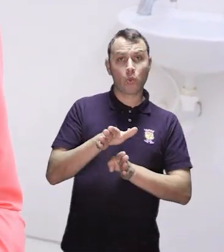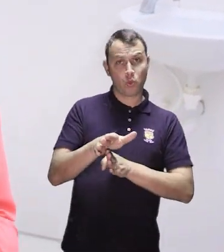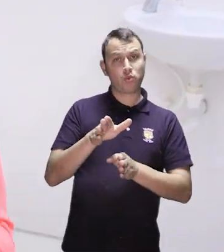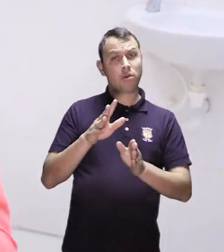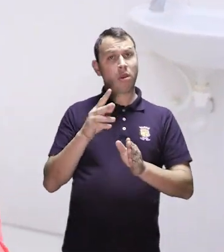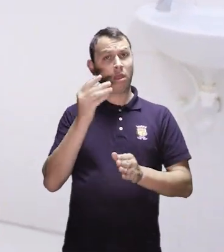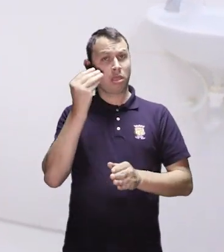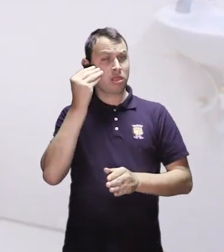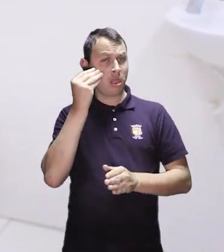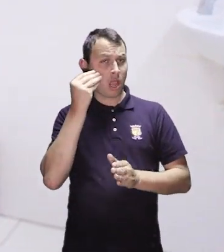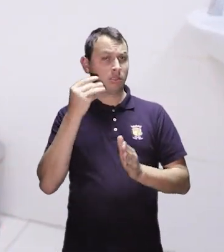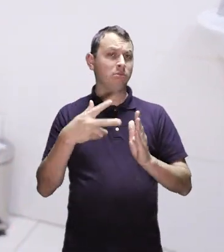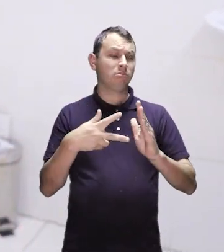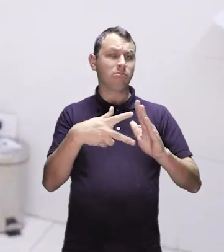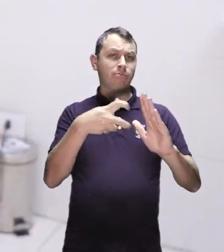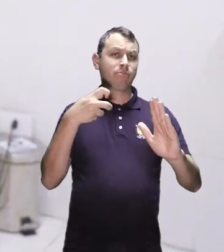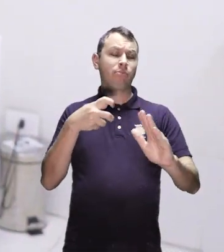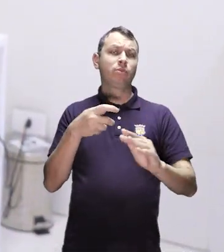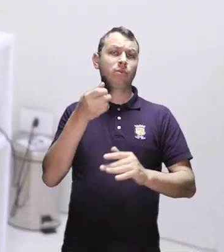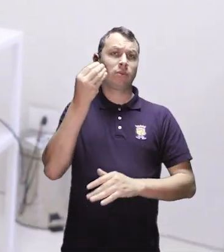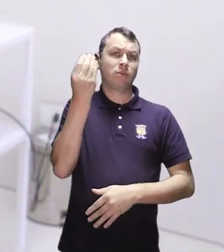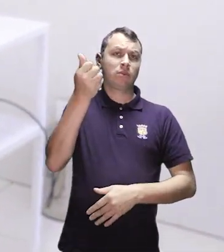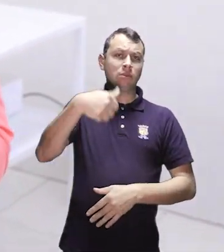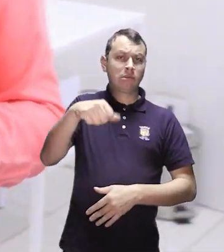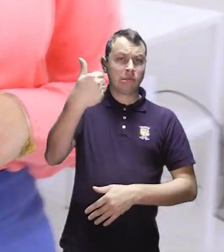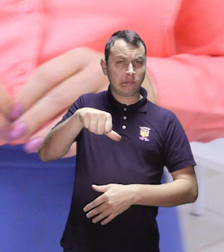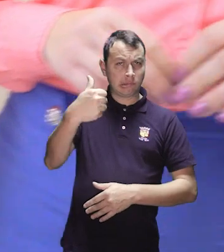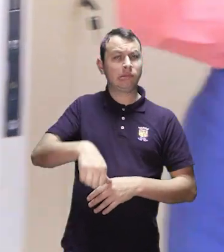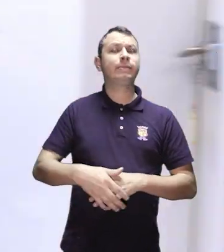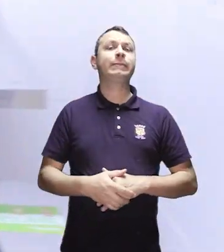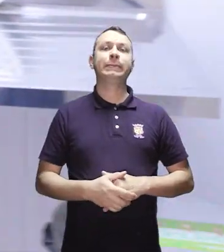de prevenção, aconselhamentos ou testagem.